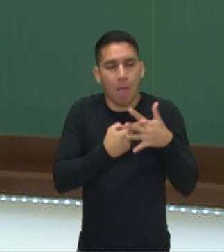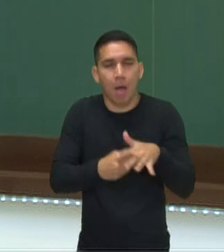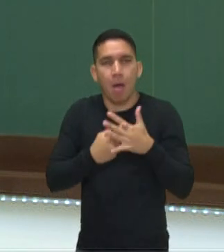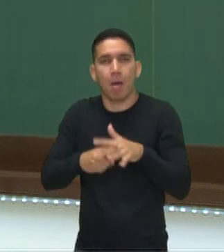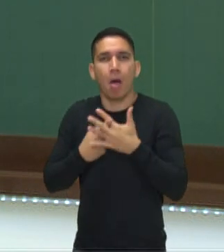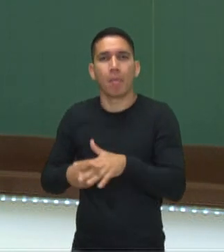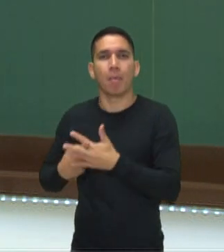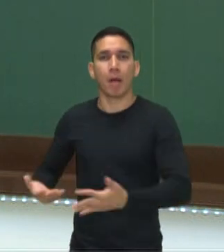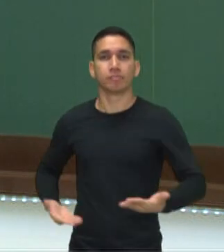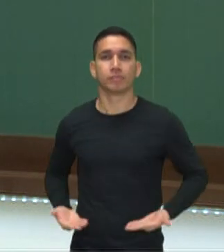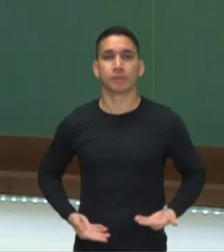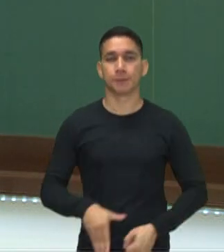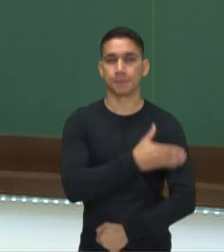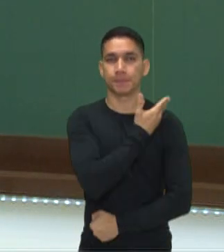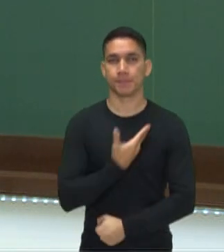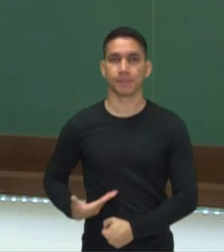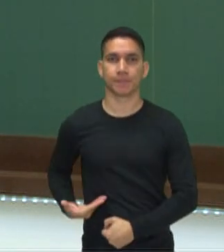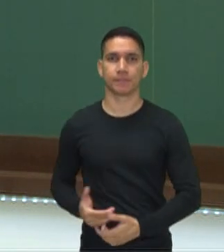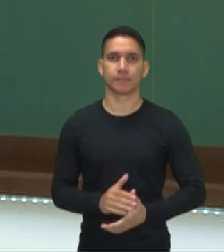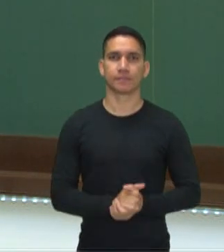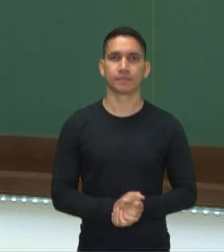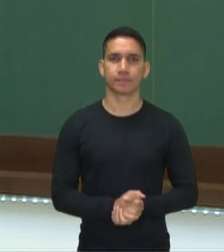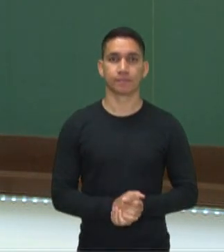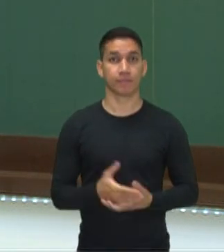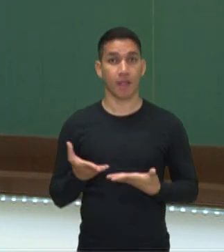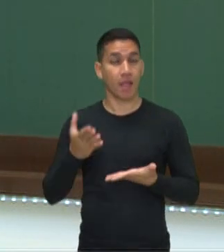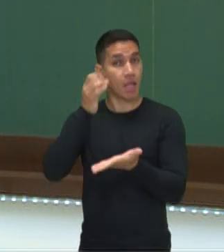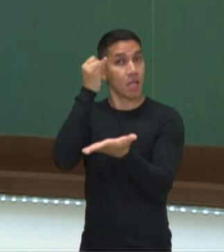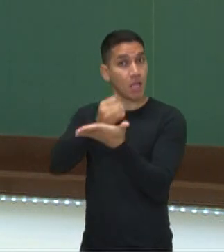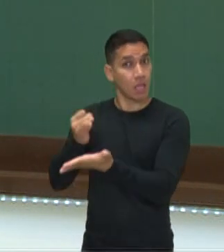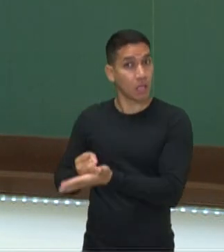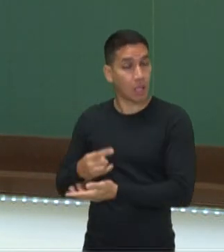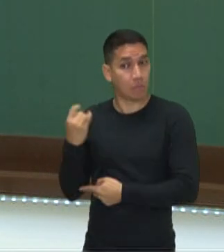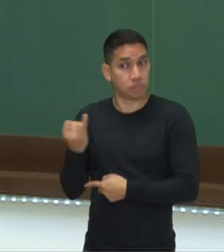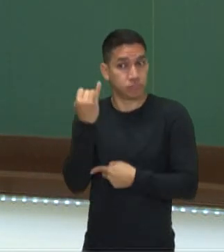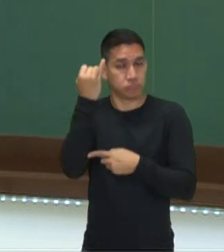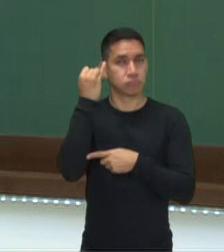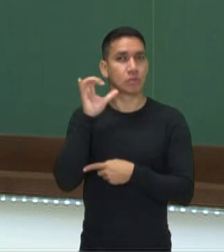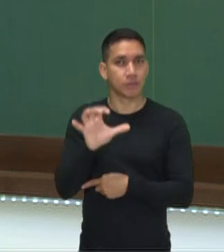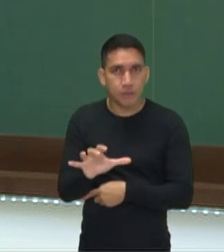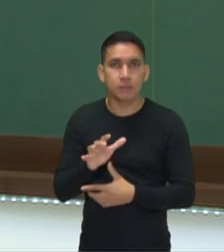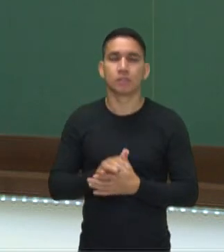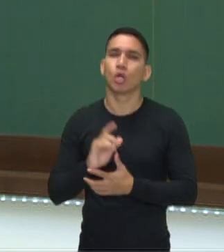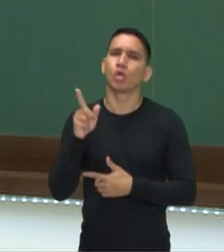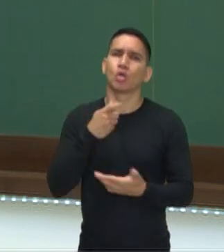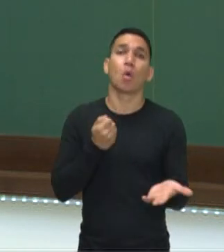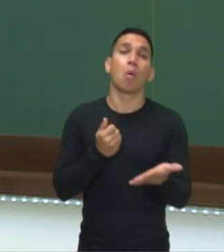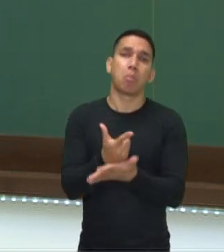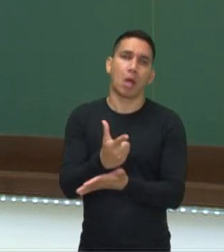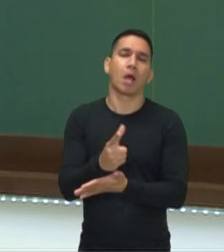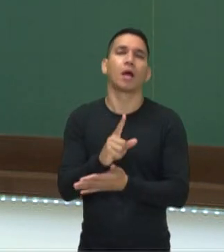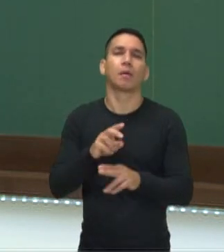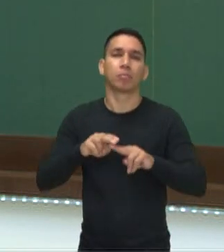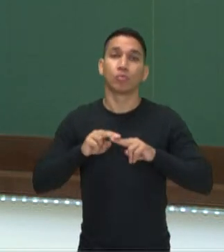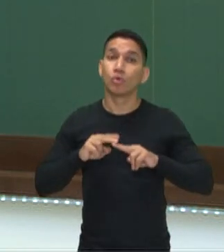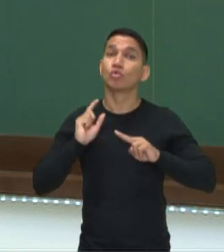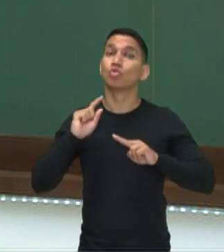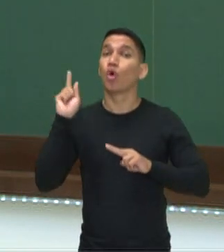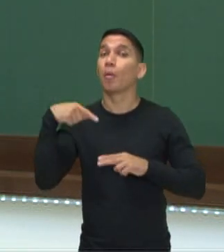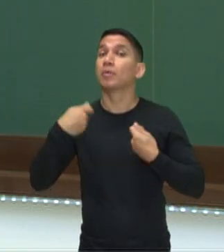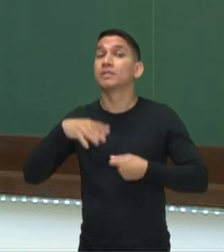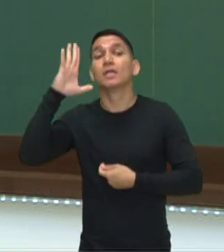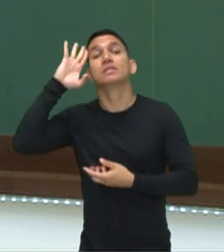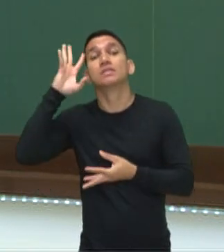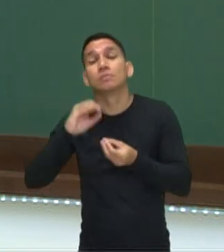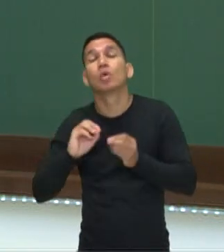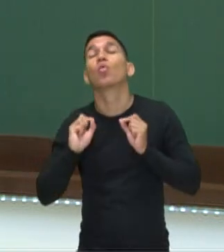do serviço público. Esses impostos são importantes, a gente paga, mas porém a gente tem que conhecer o